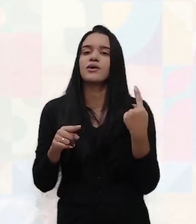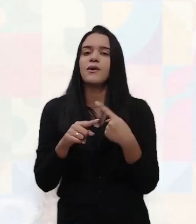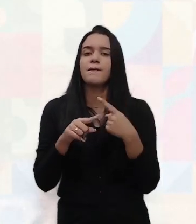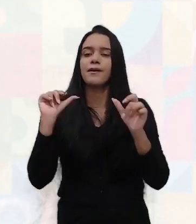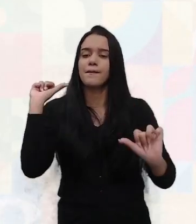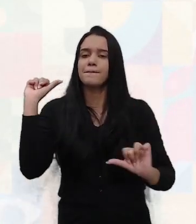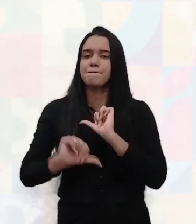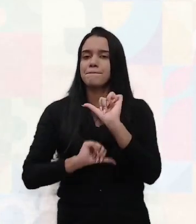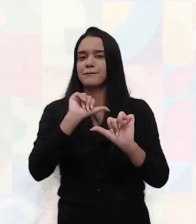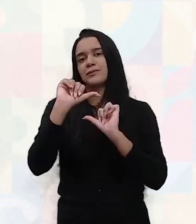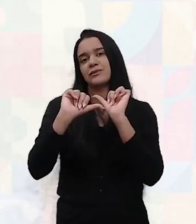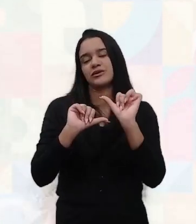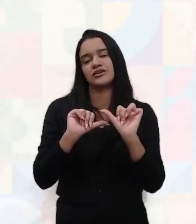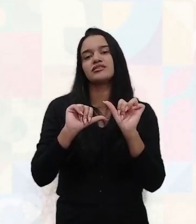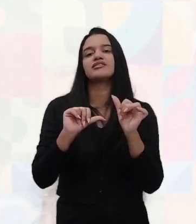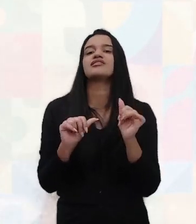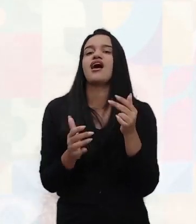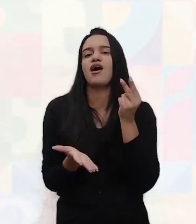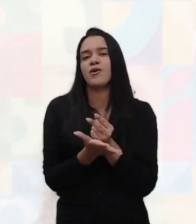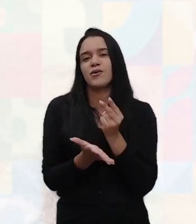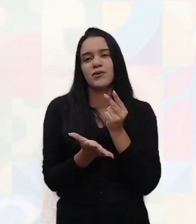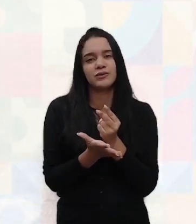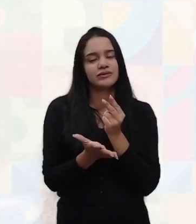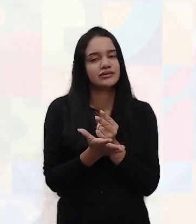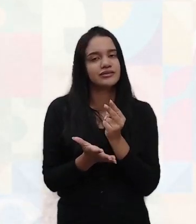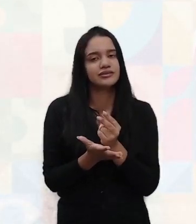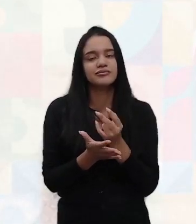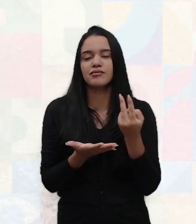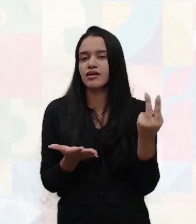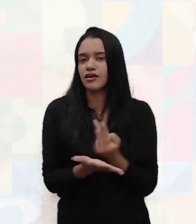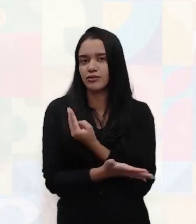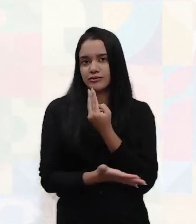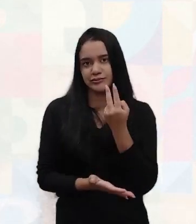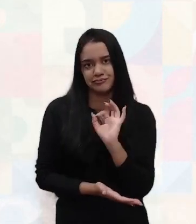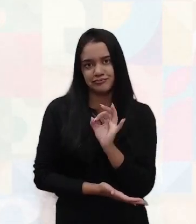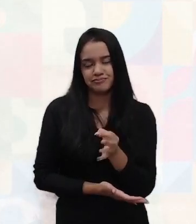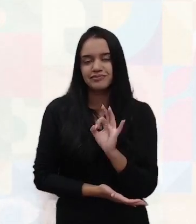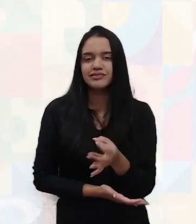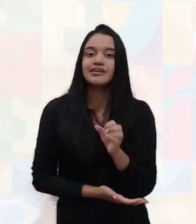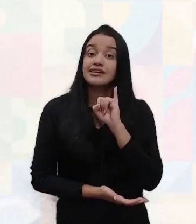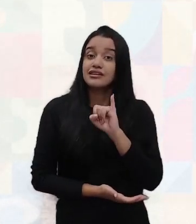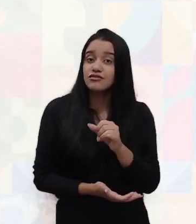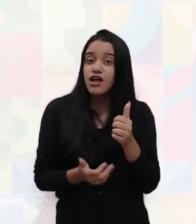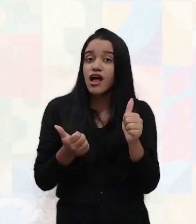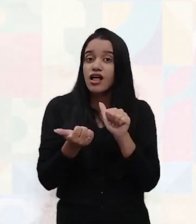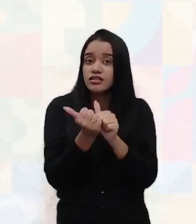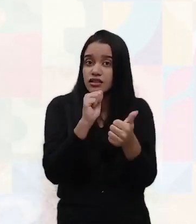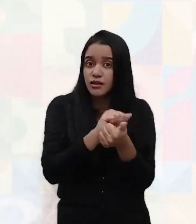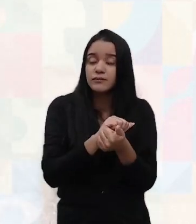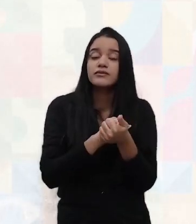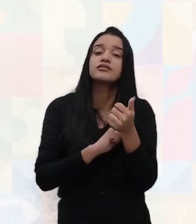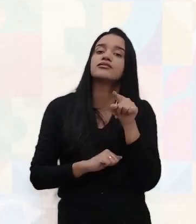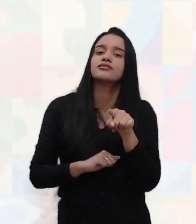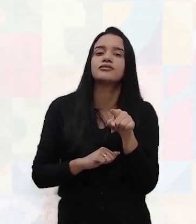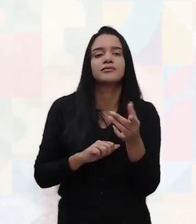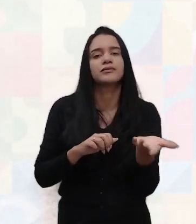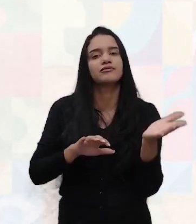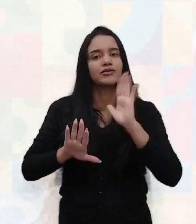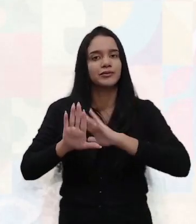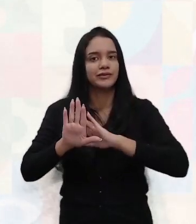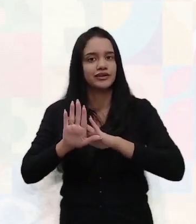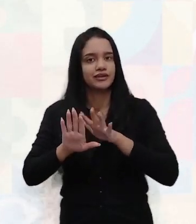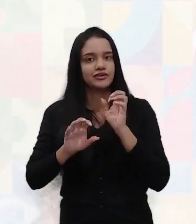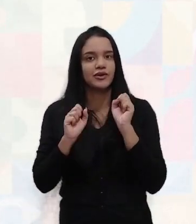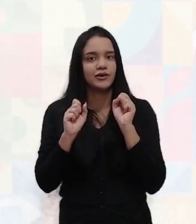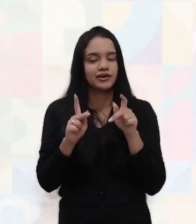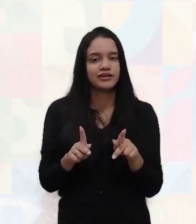mudanças acontecem constantemente e você precisa estar adaptada a ela. Porque se você não se adapta, você fica para trás e fica comendo poeira, tá